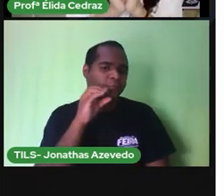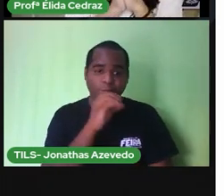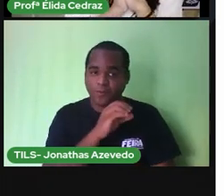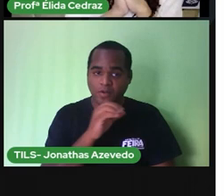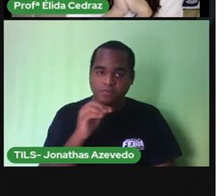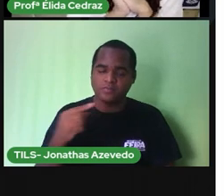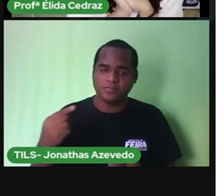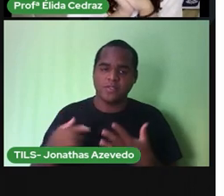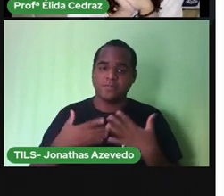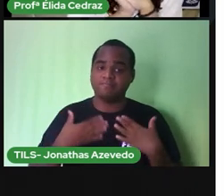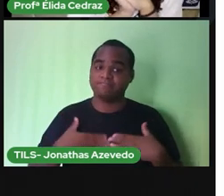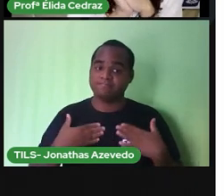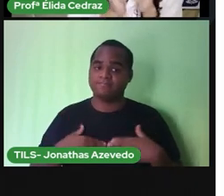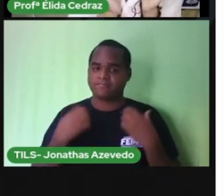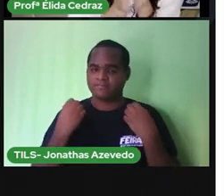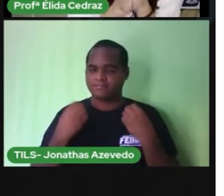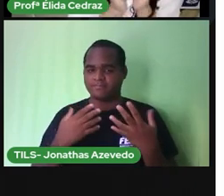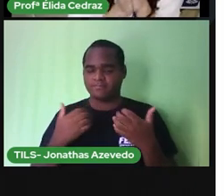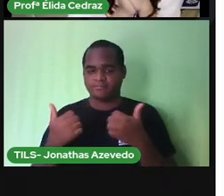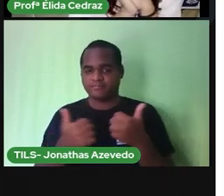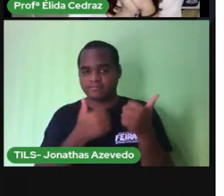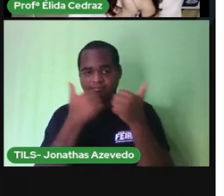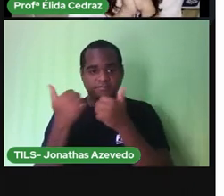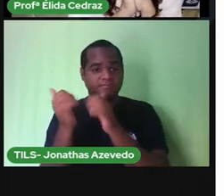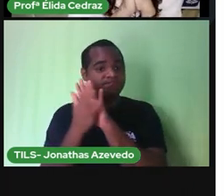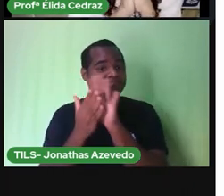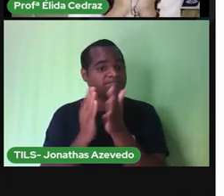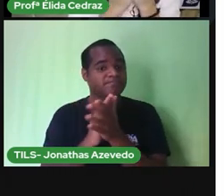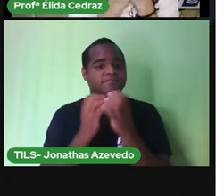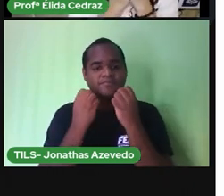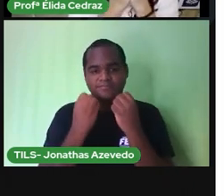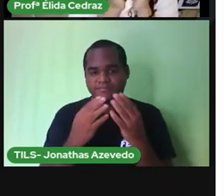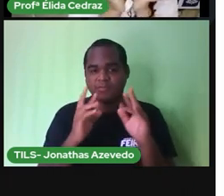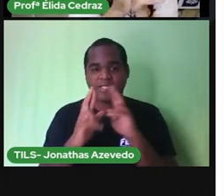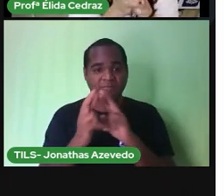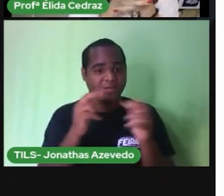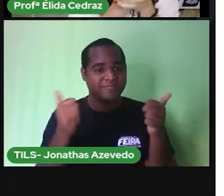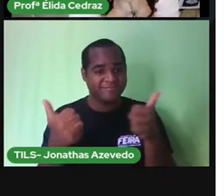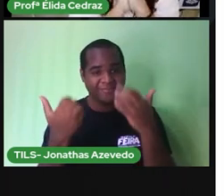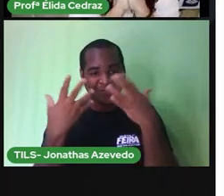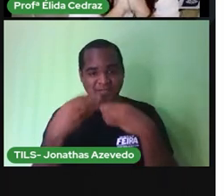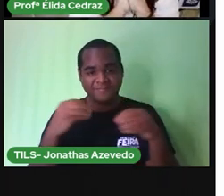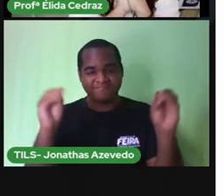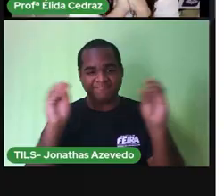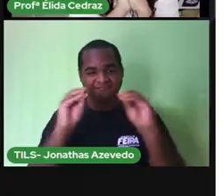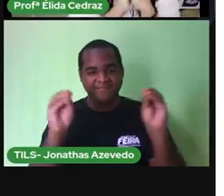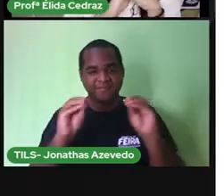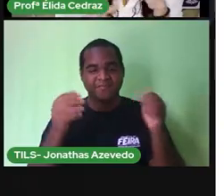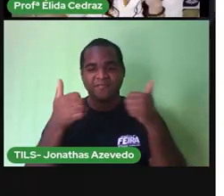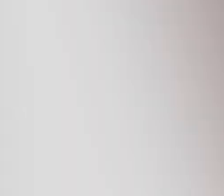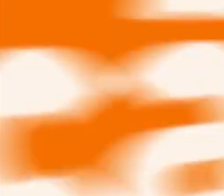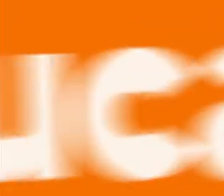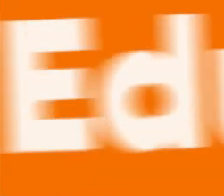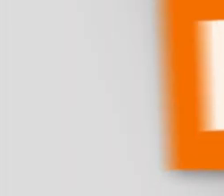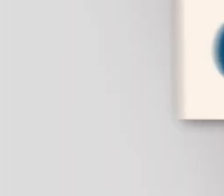esquentar. E mãos à obra. Vamos fazer a tarefinha bem bonita, ó. Um beijo para você e até a próxima aula.